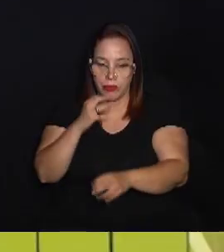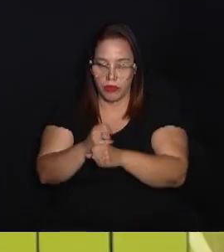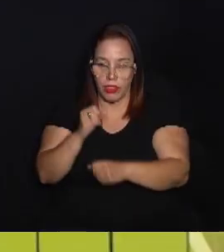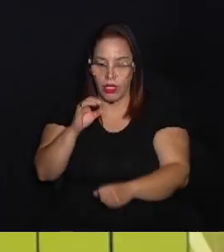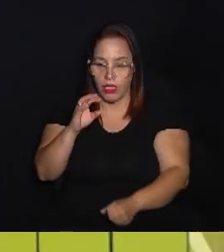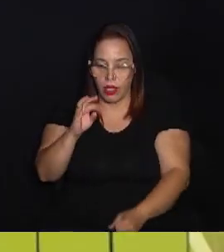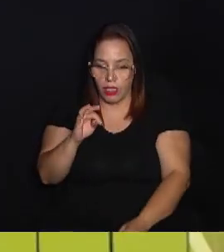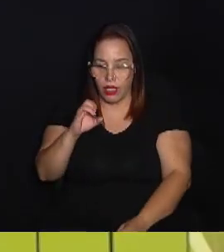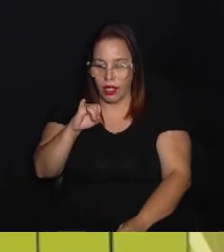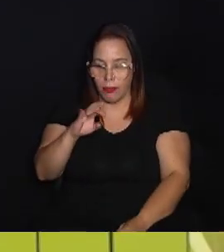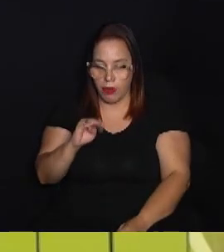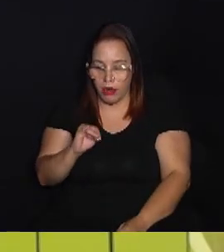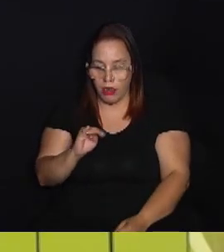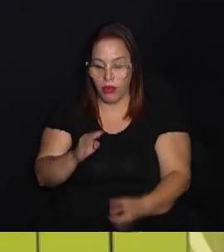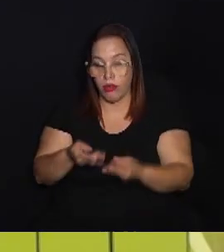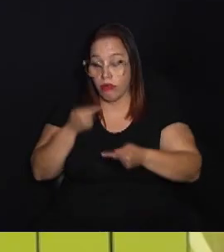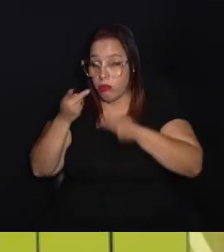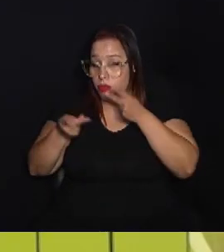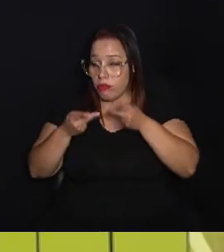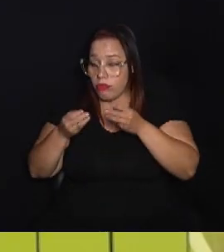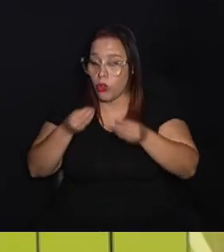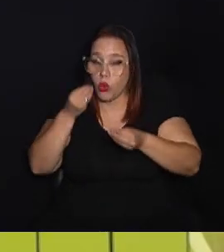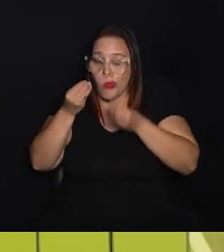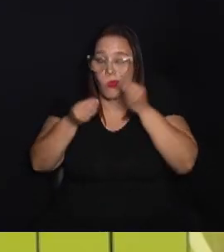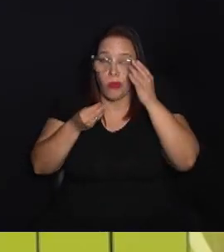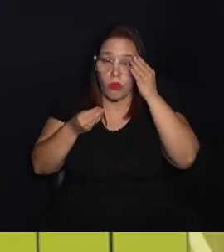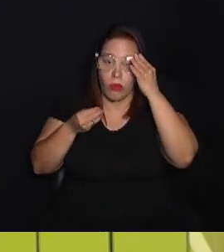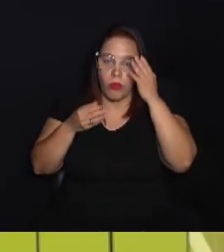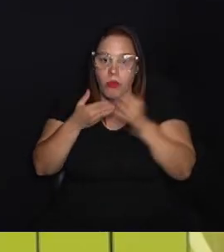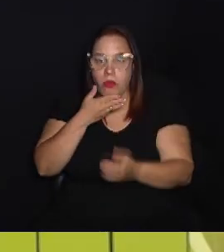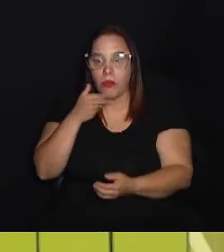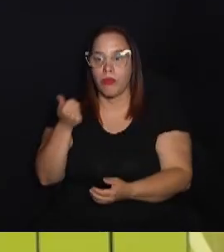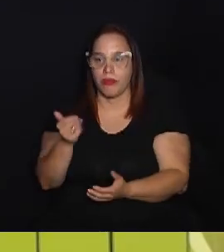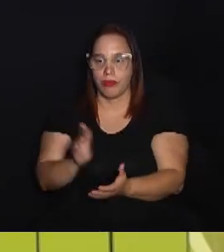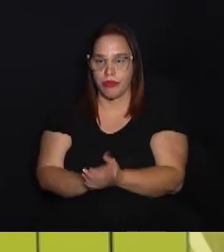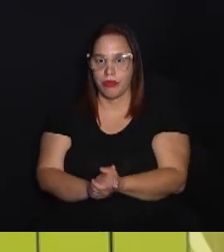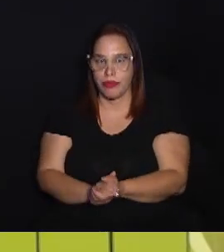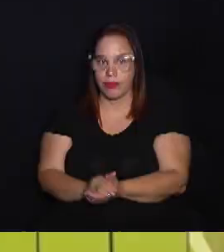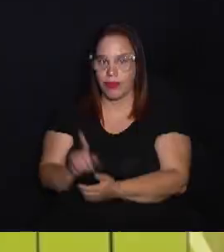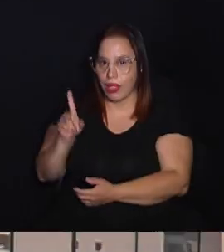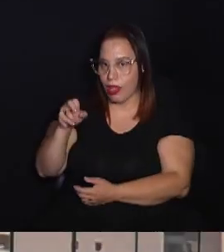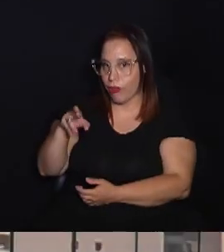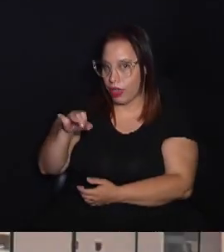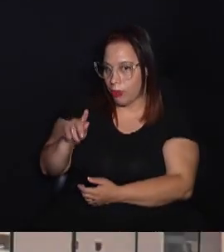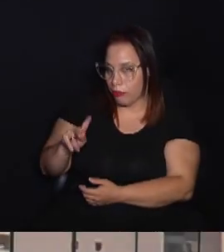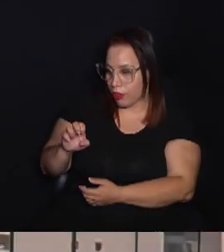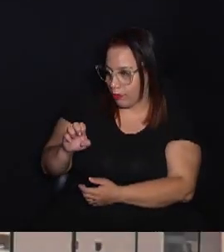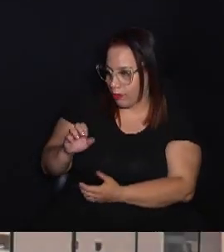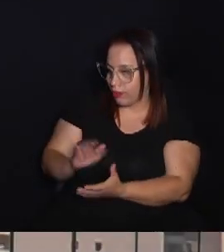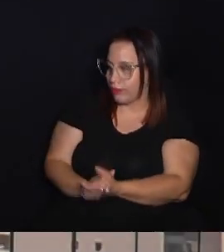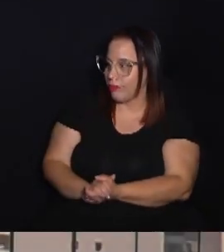da TID Ambiental. E vai falar para a gente como é que a gente pode melhorar esse cenário, né Felipe?